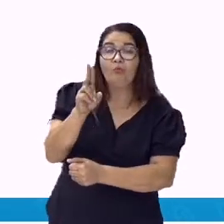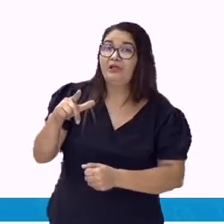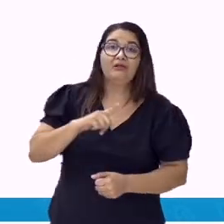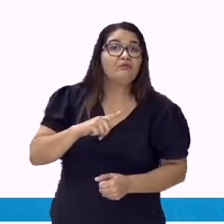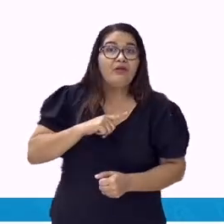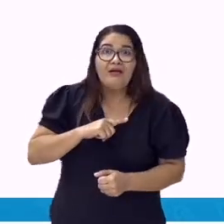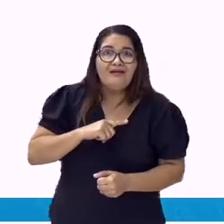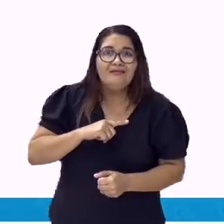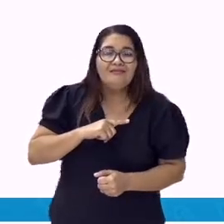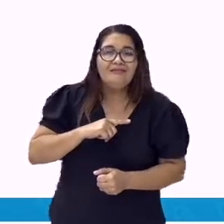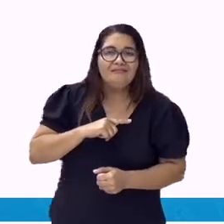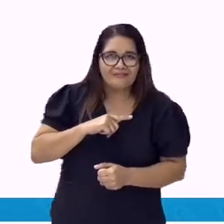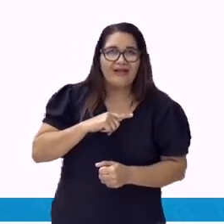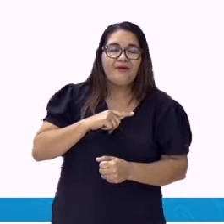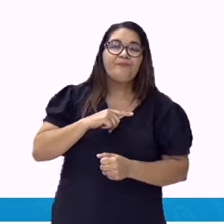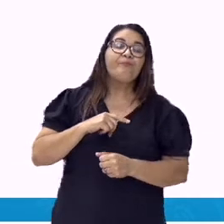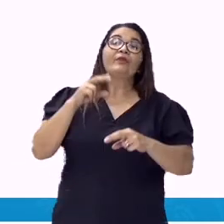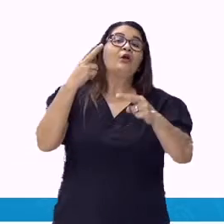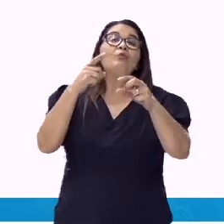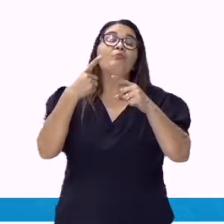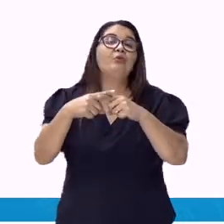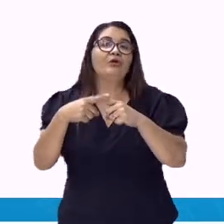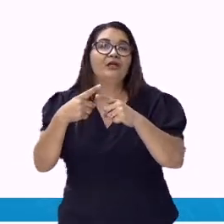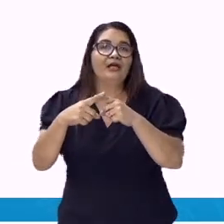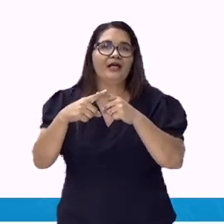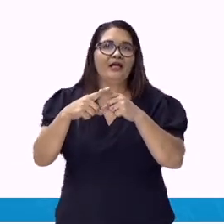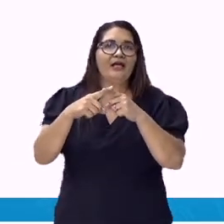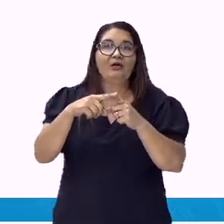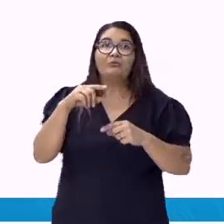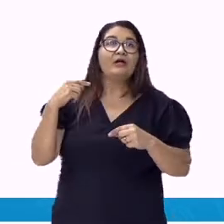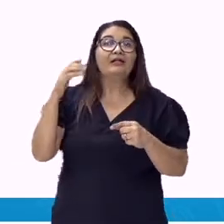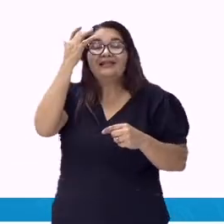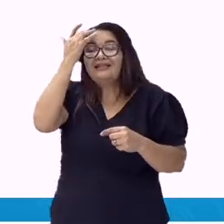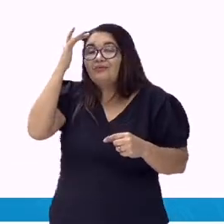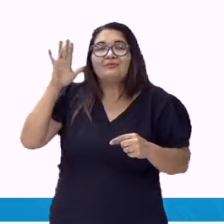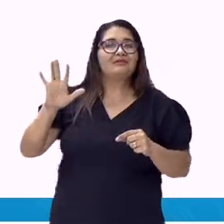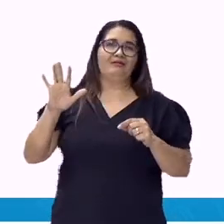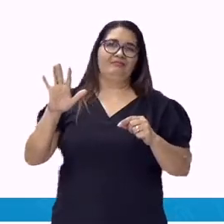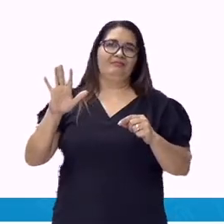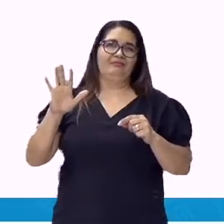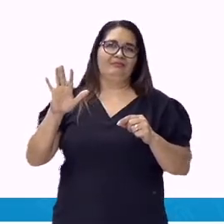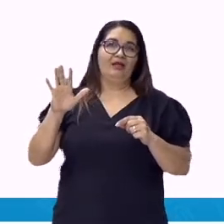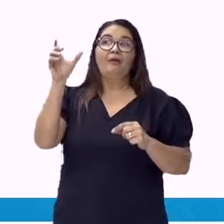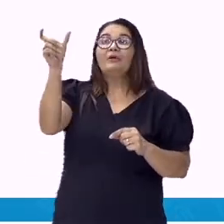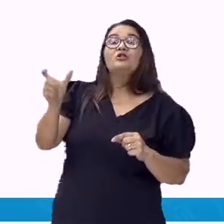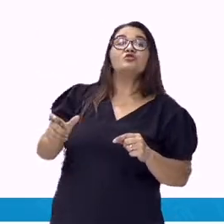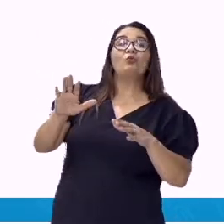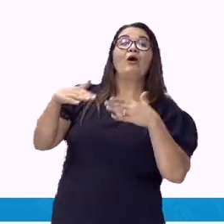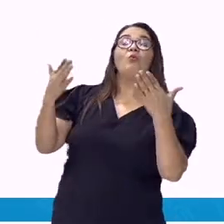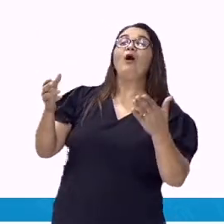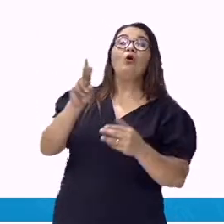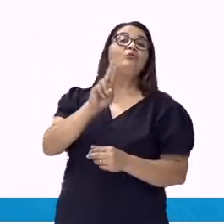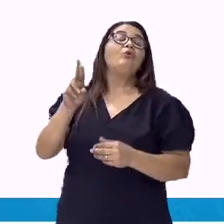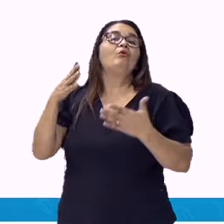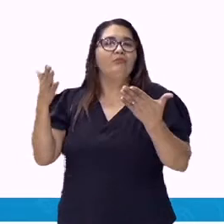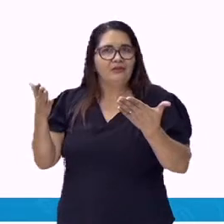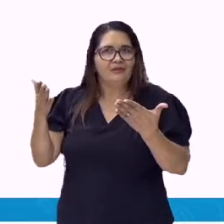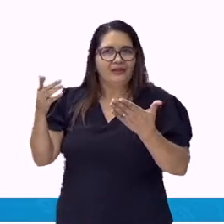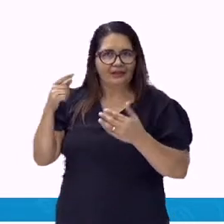Reforçamos que os pronomes são verdadeiros coringas para a construção textual. Por meio dele, evitamos